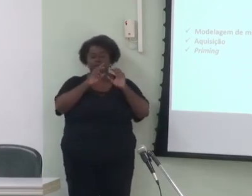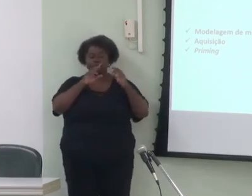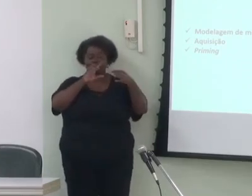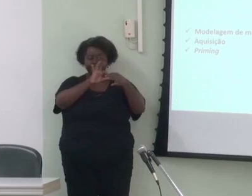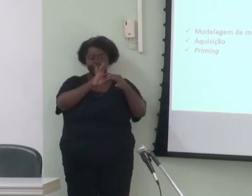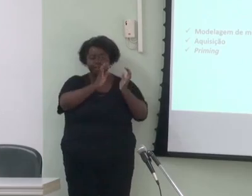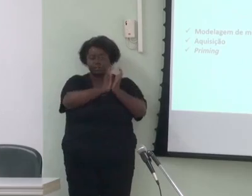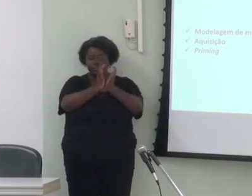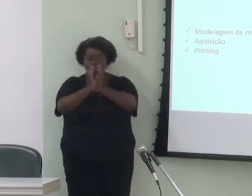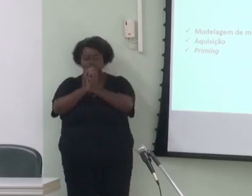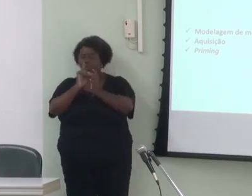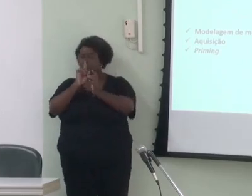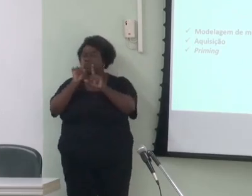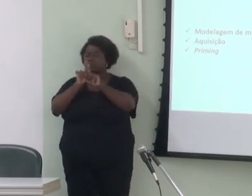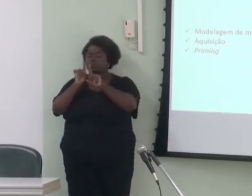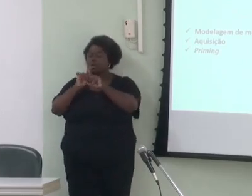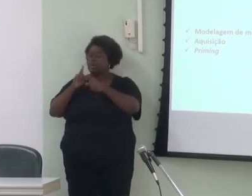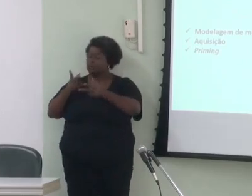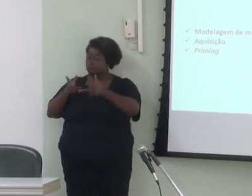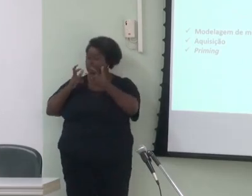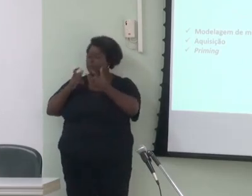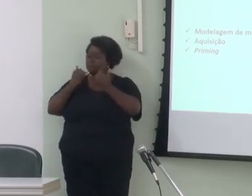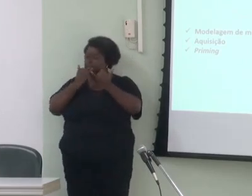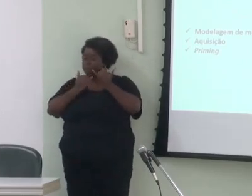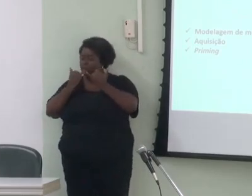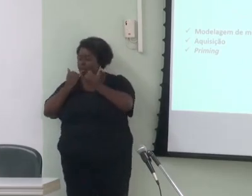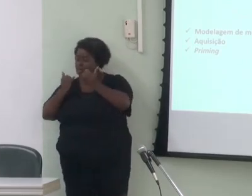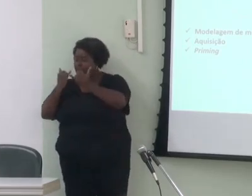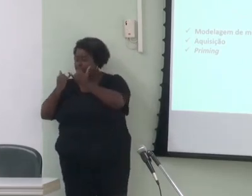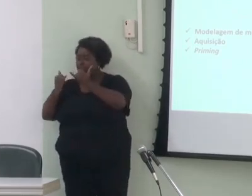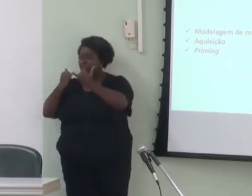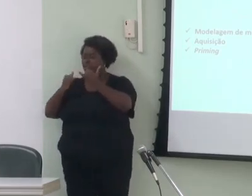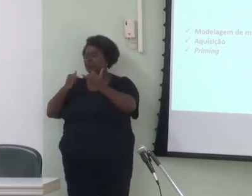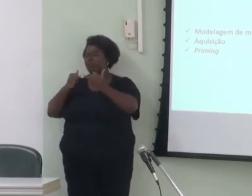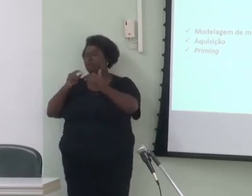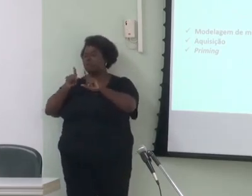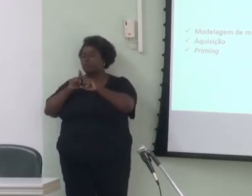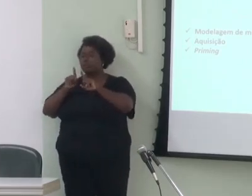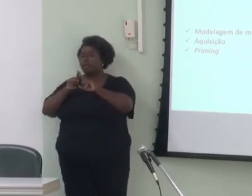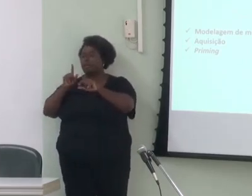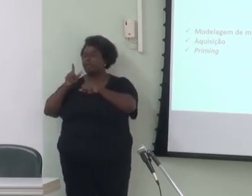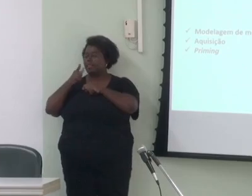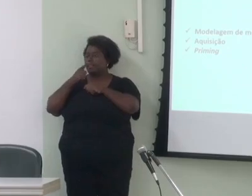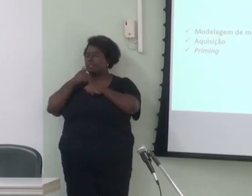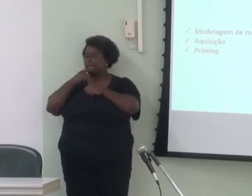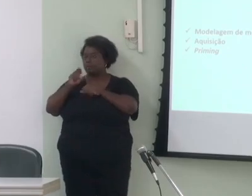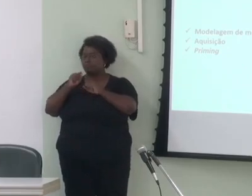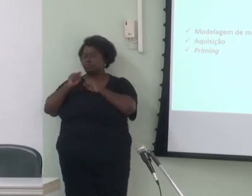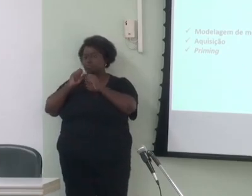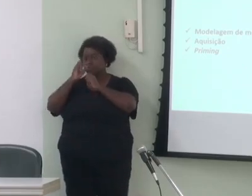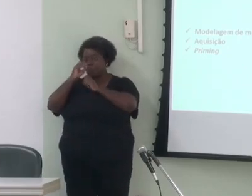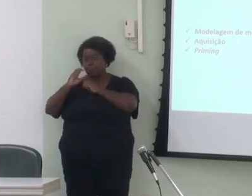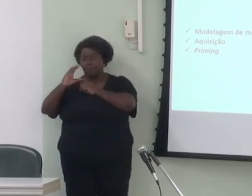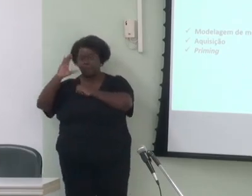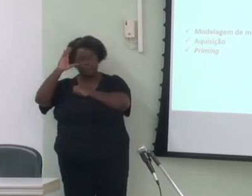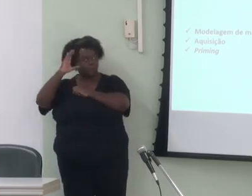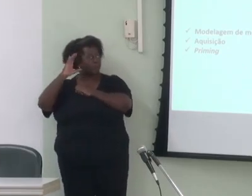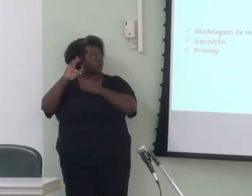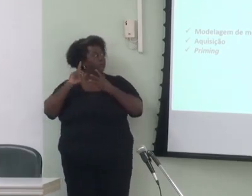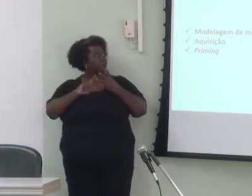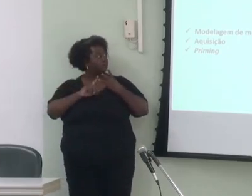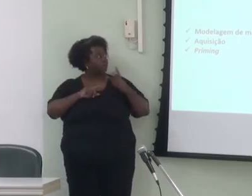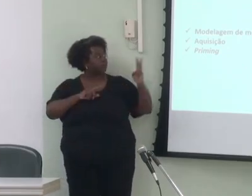reconhecem similaridades por meio delas expandindo seus repertórios linguísticos e priming processo por meio do qual uma forma